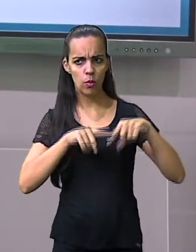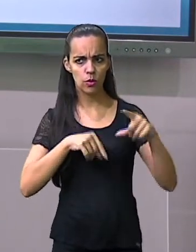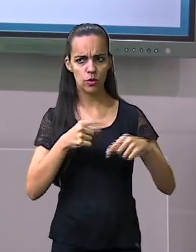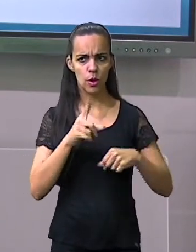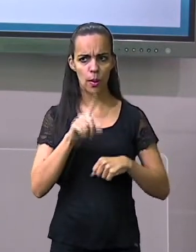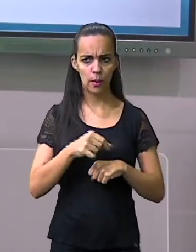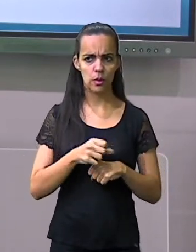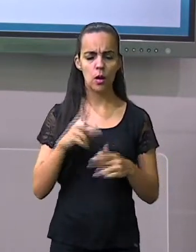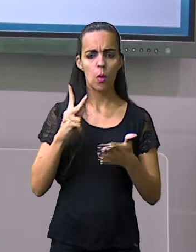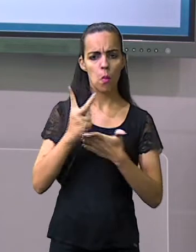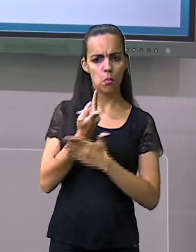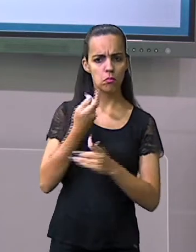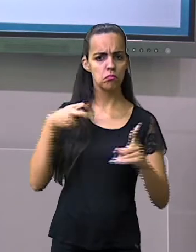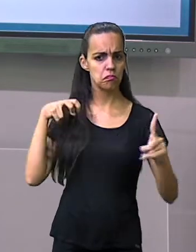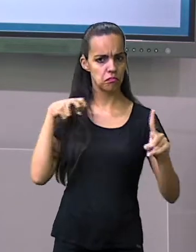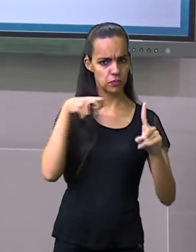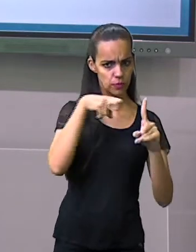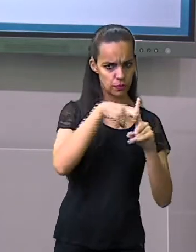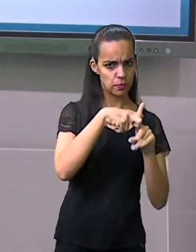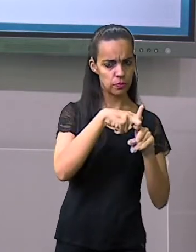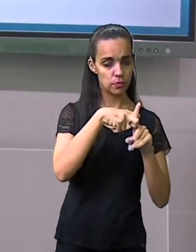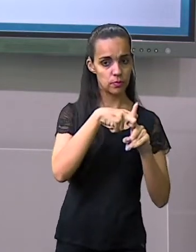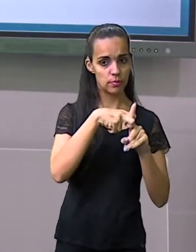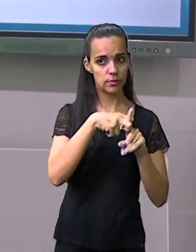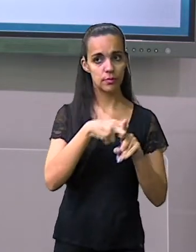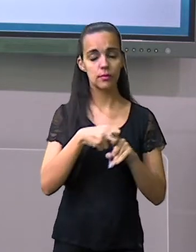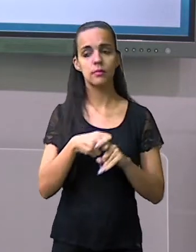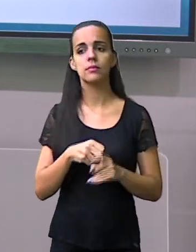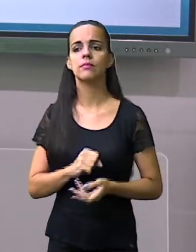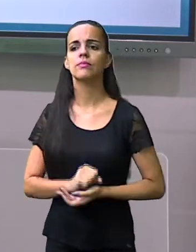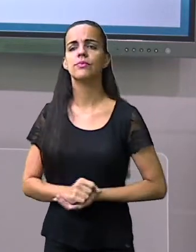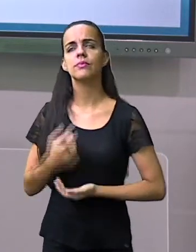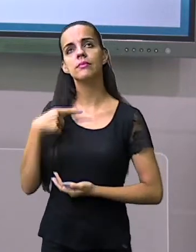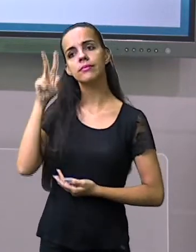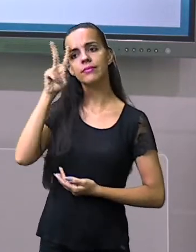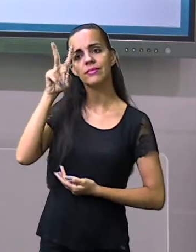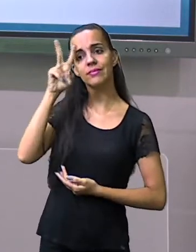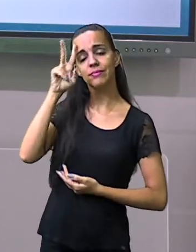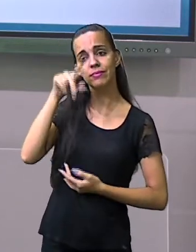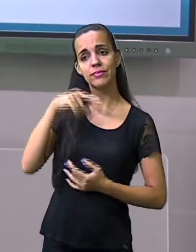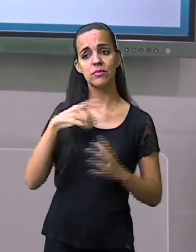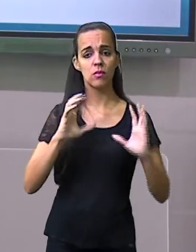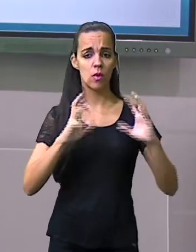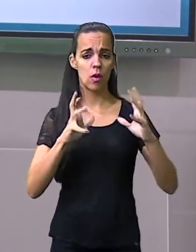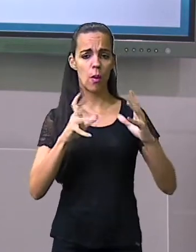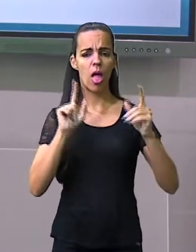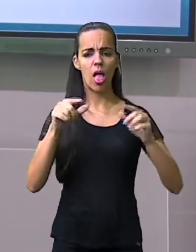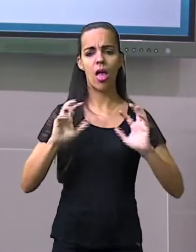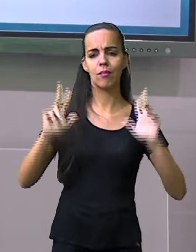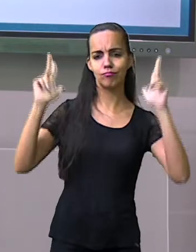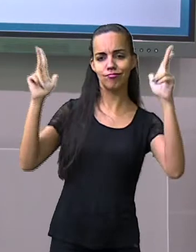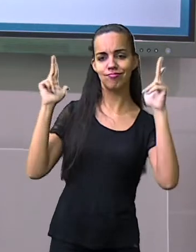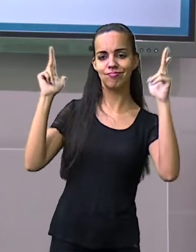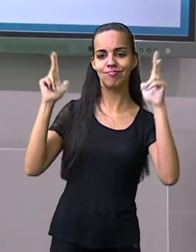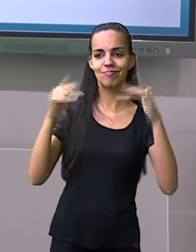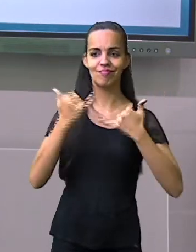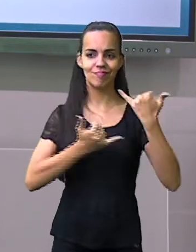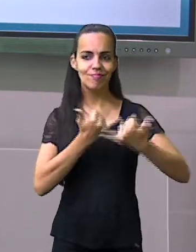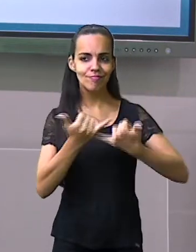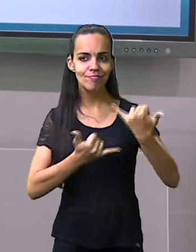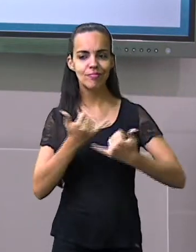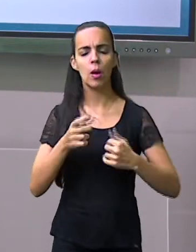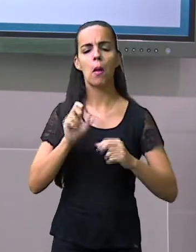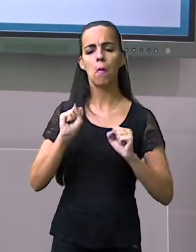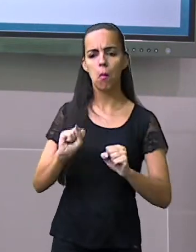pode ocasionar um acidente? Lembrando que a bola, ela é para uma diversão. Pode